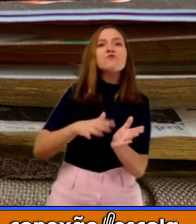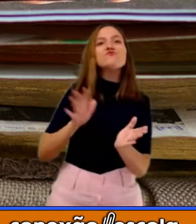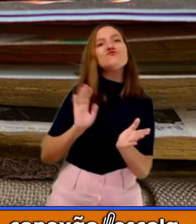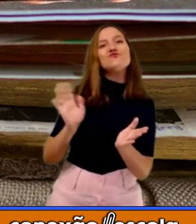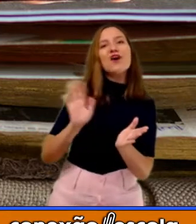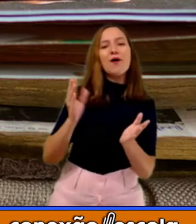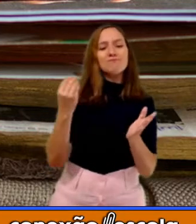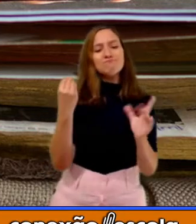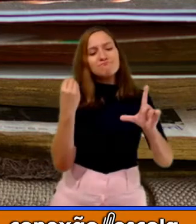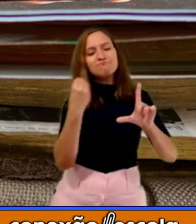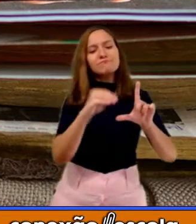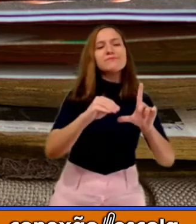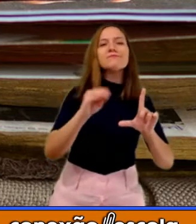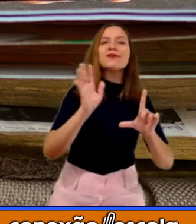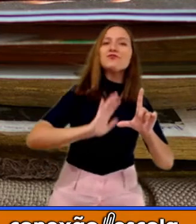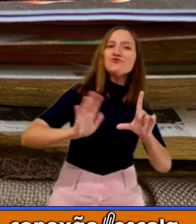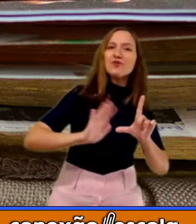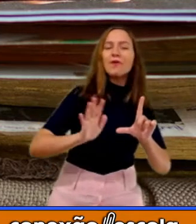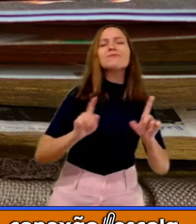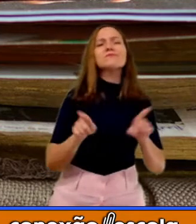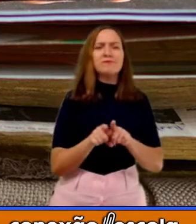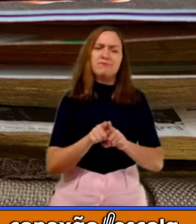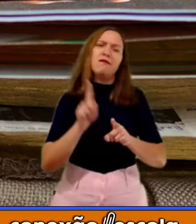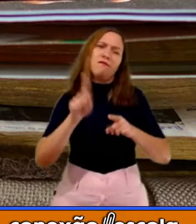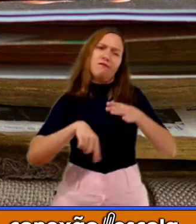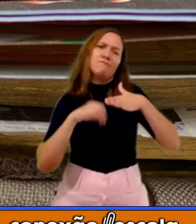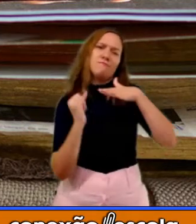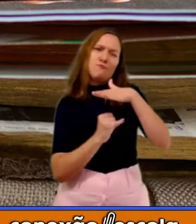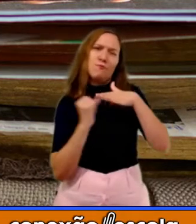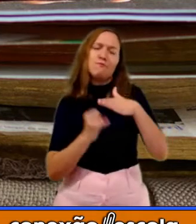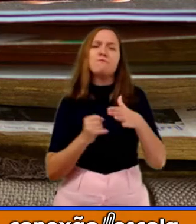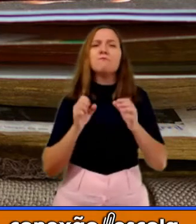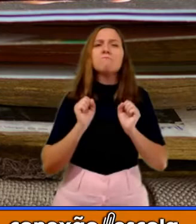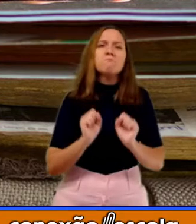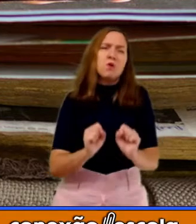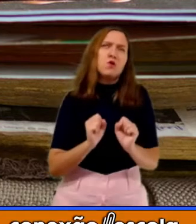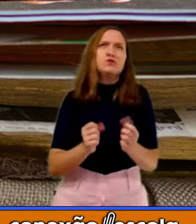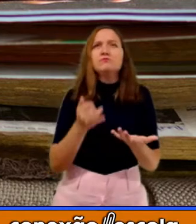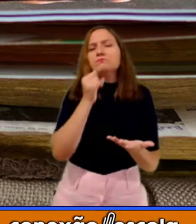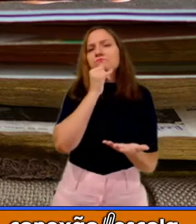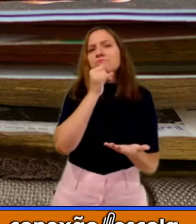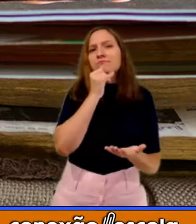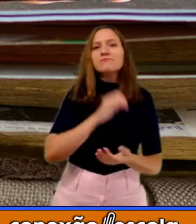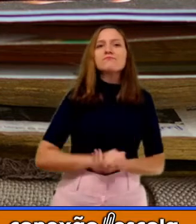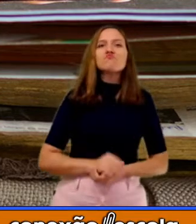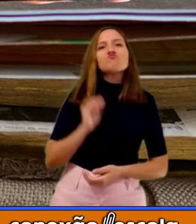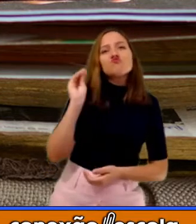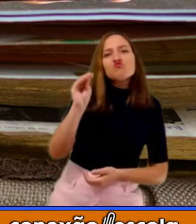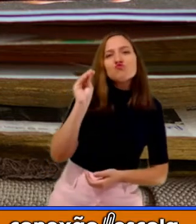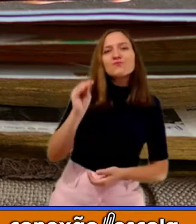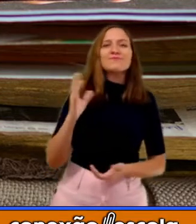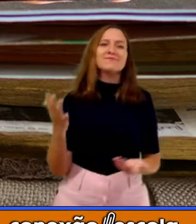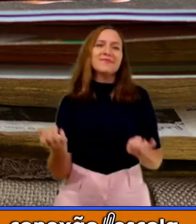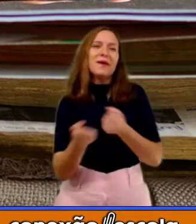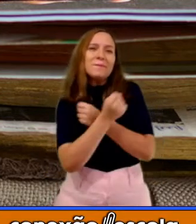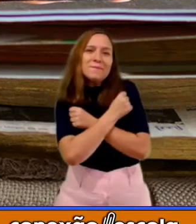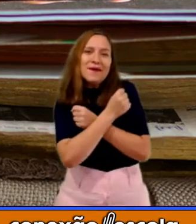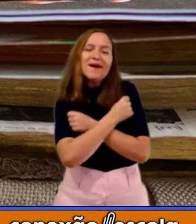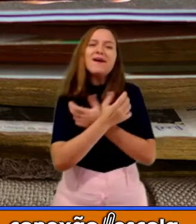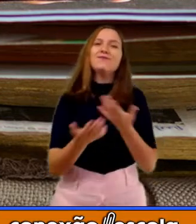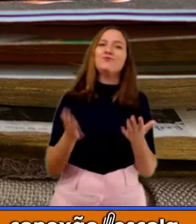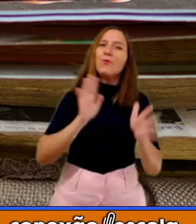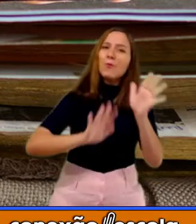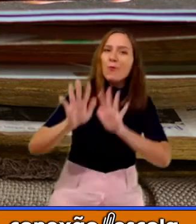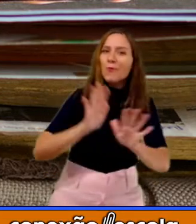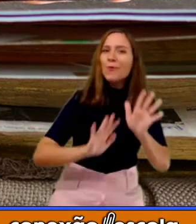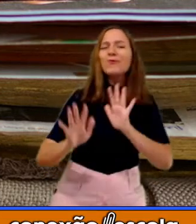despedir, também numa linguagem informal, que vai poder ser através de beijos, abraços, se